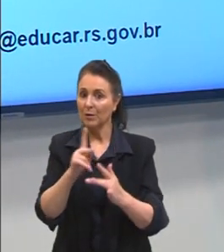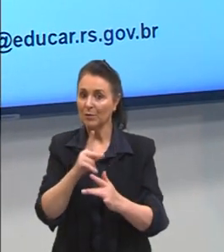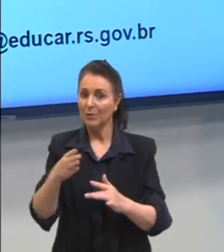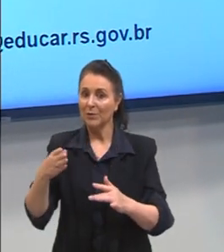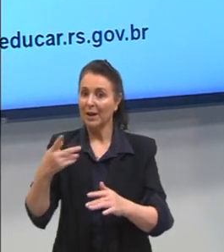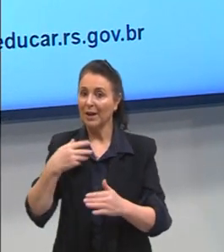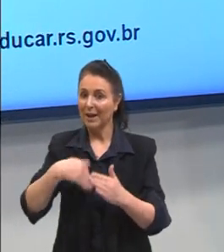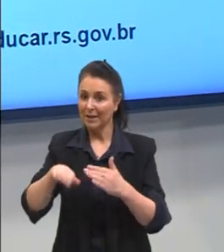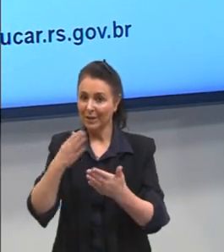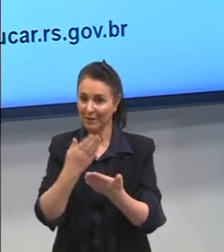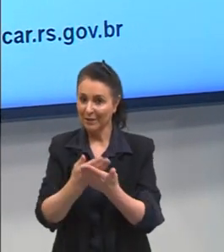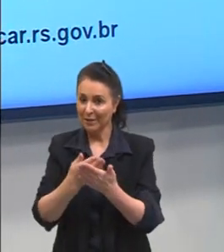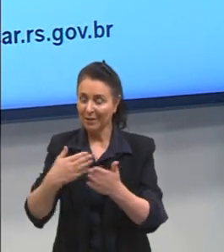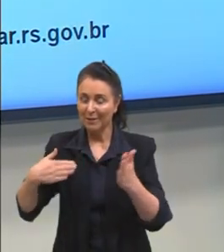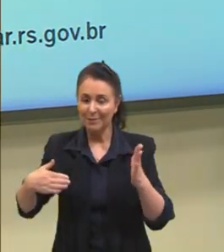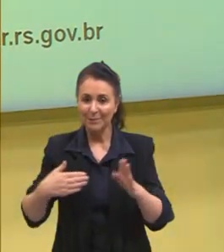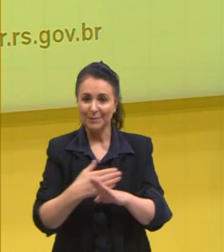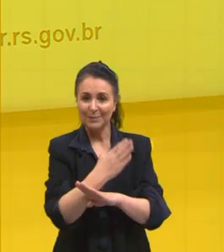próxima. Partiu Passar.